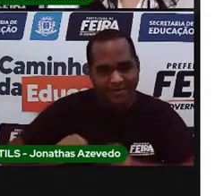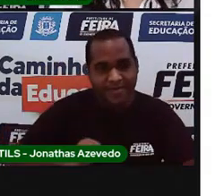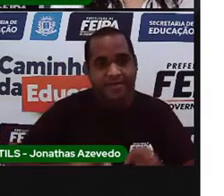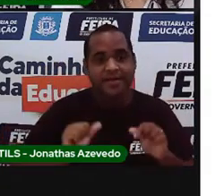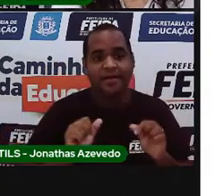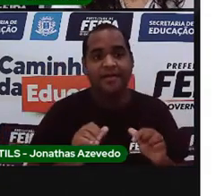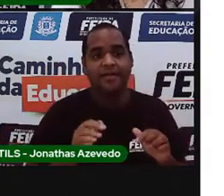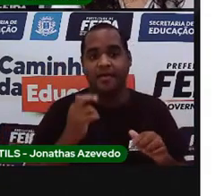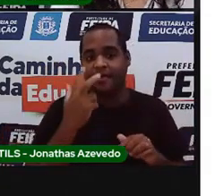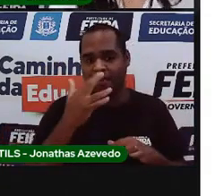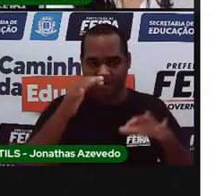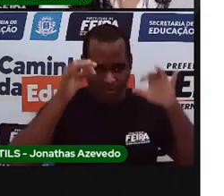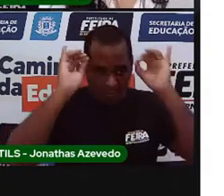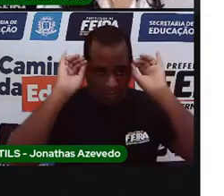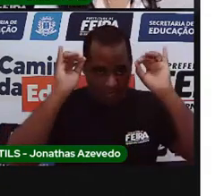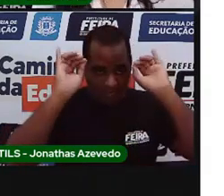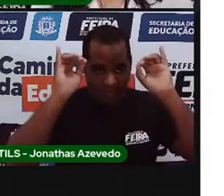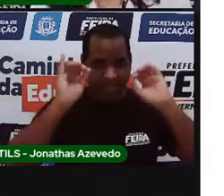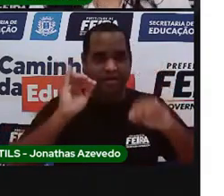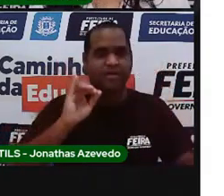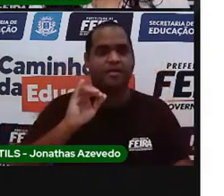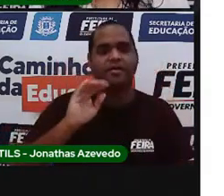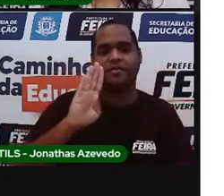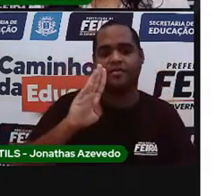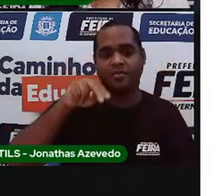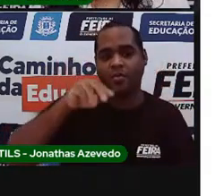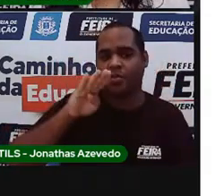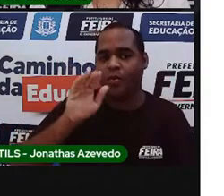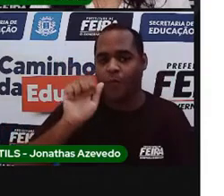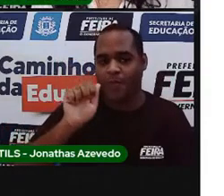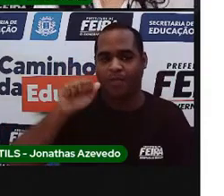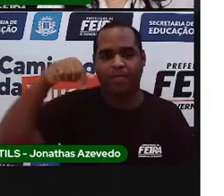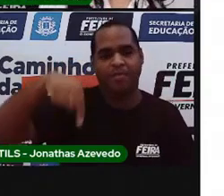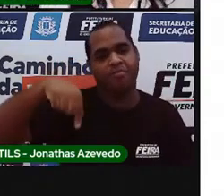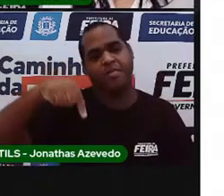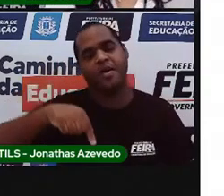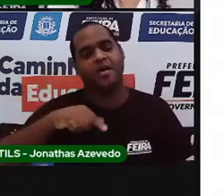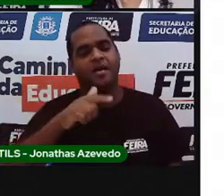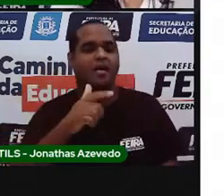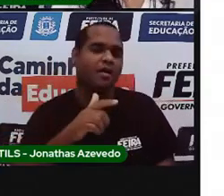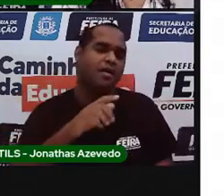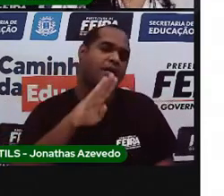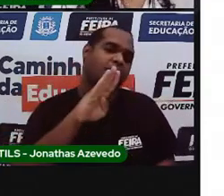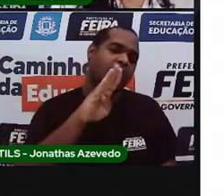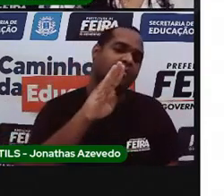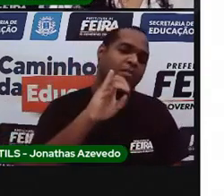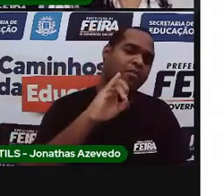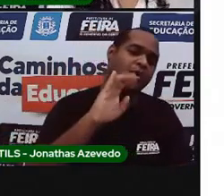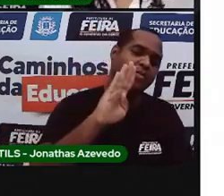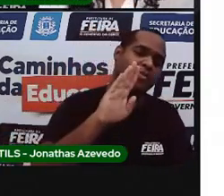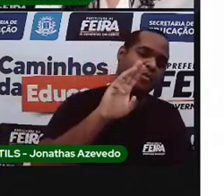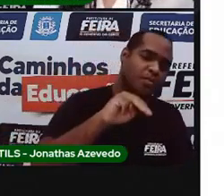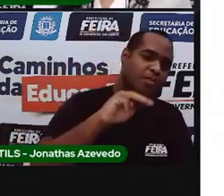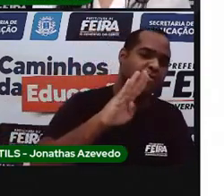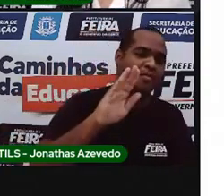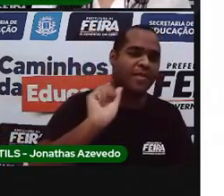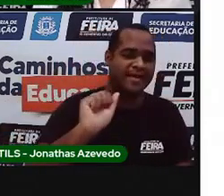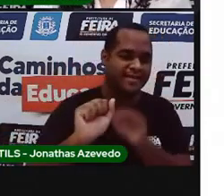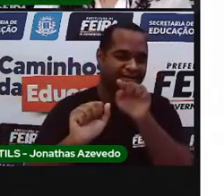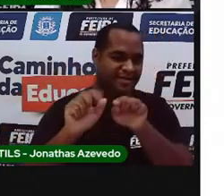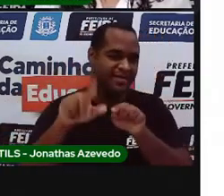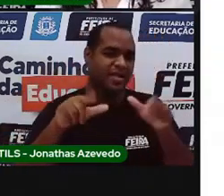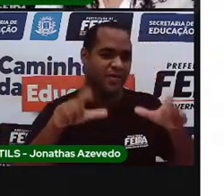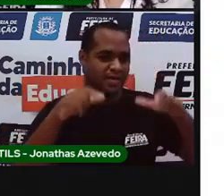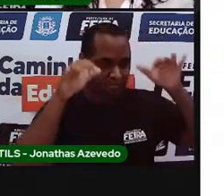o boi, que a gente chama de bumba. Meu boi aqui, lá, eles chamam de boi bumbá. E